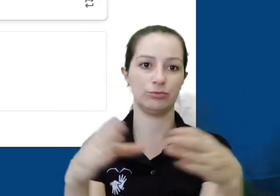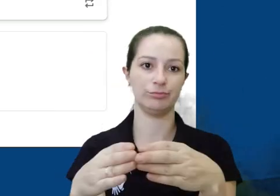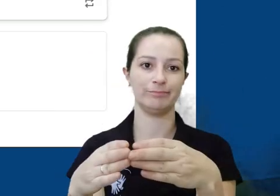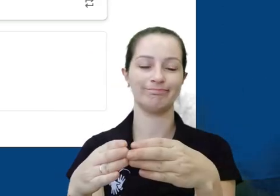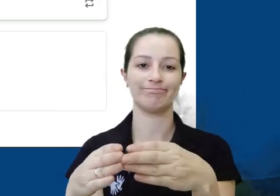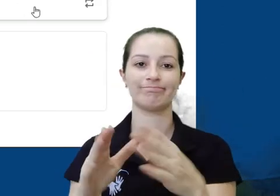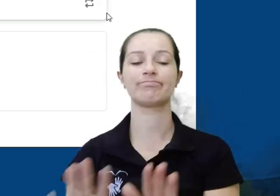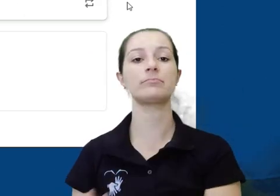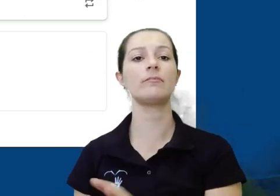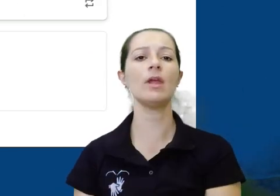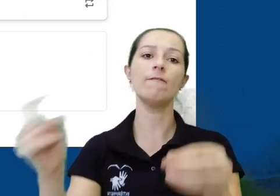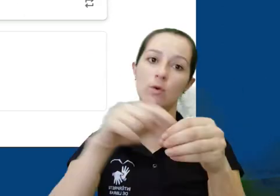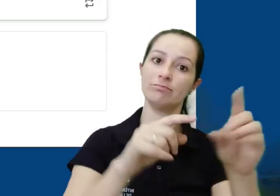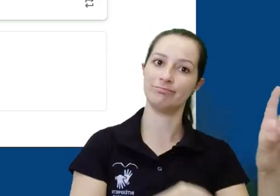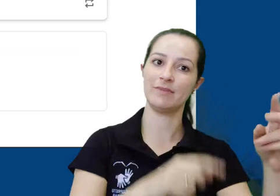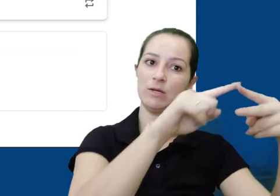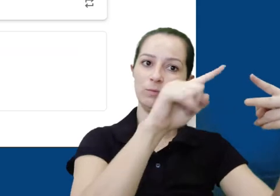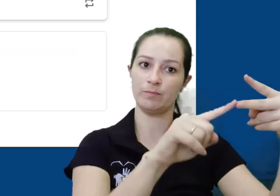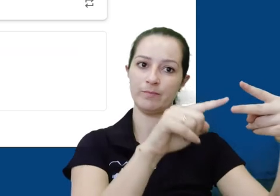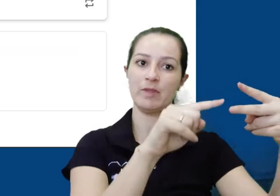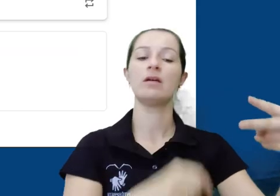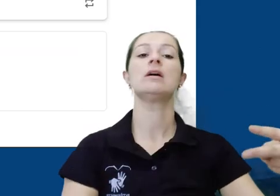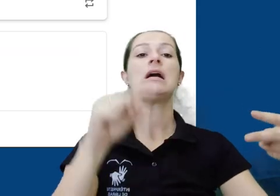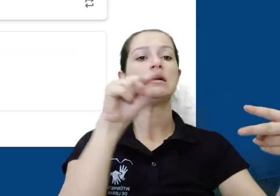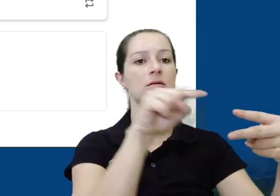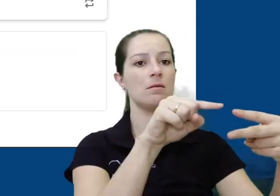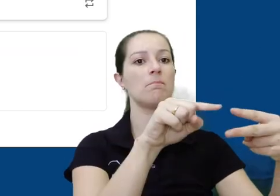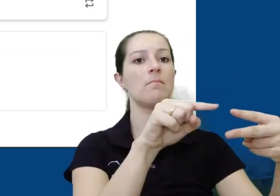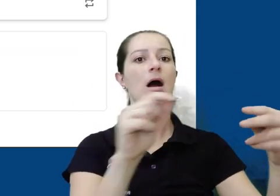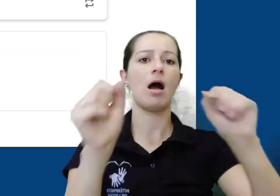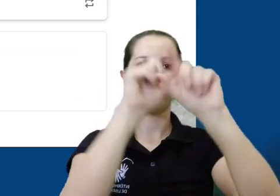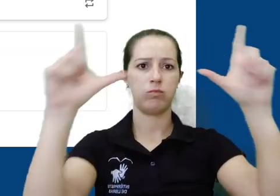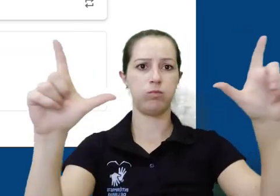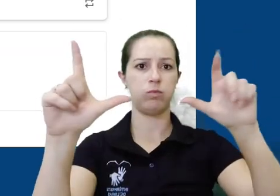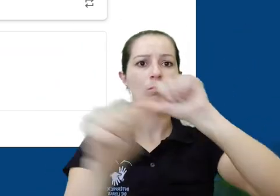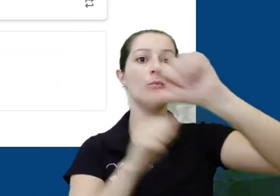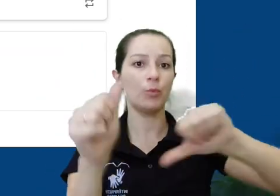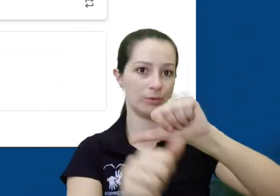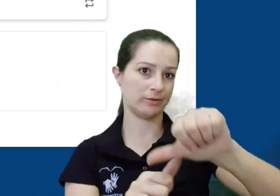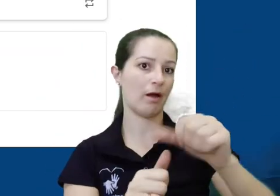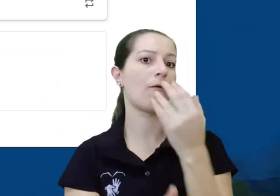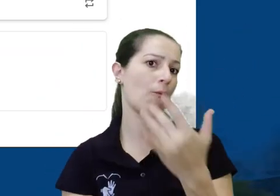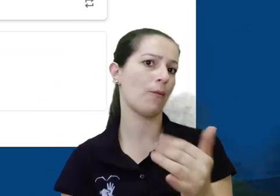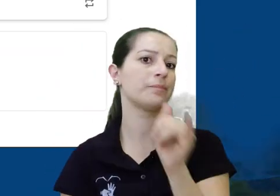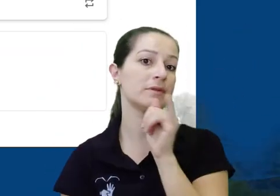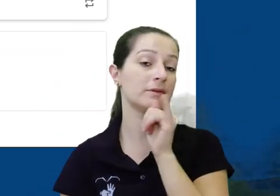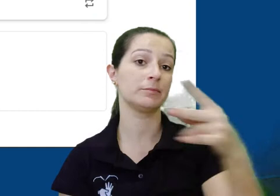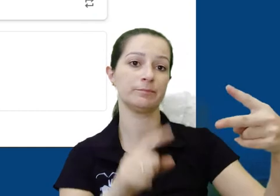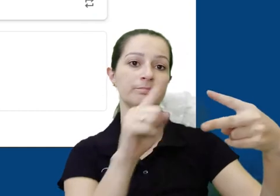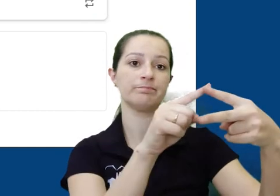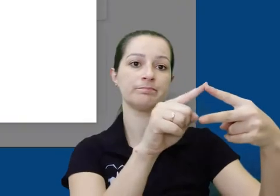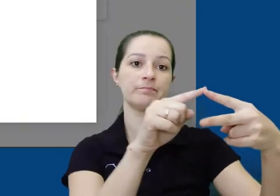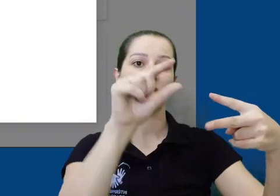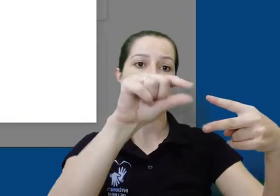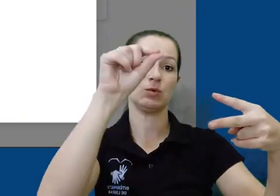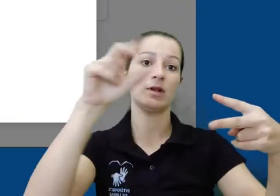Voltando um pouco com as duas opções do canto inferior direito podemos alterar a aparência da nossa turma. Na opção selecionar